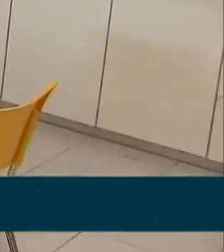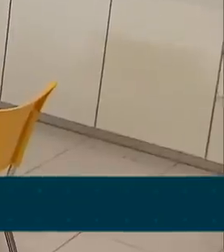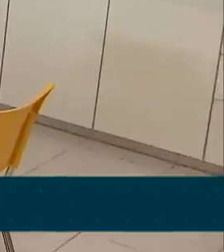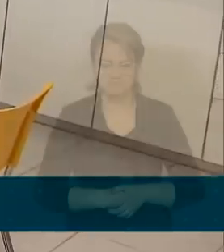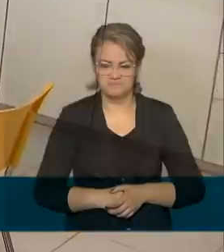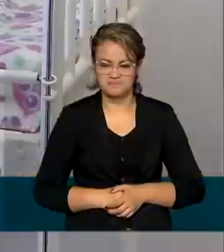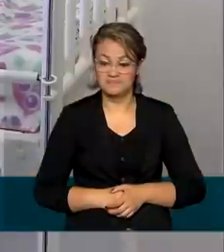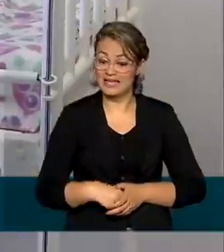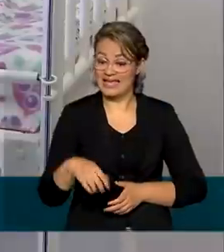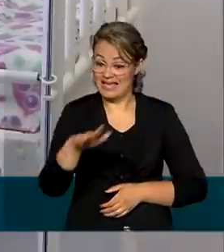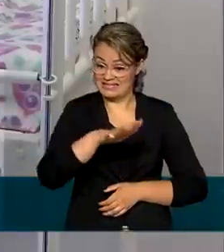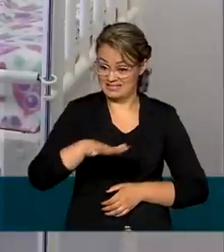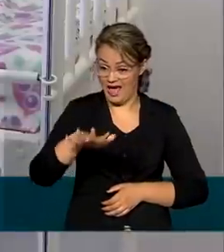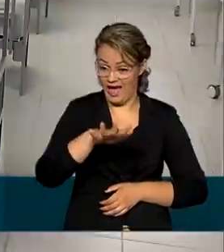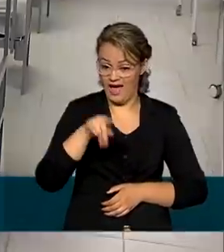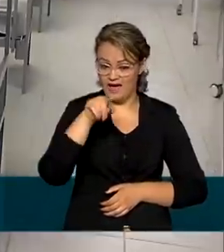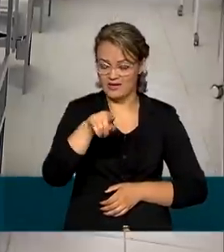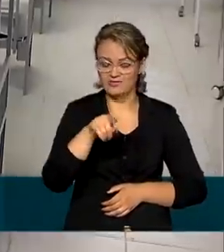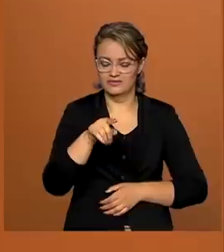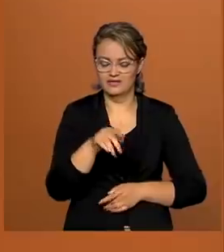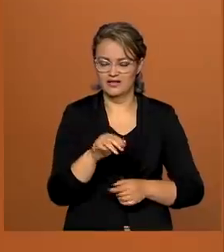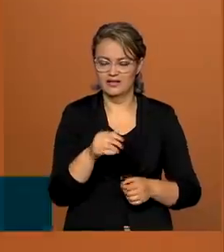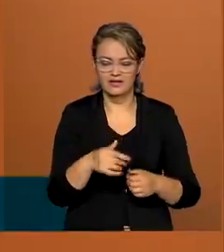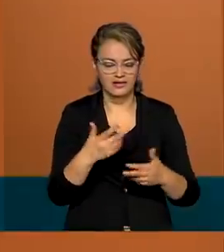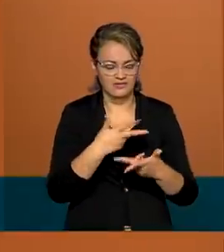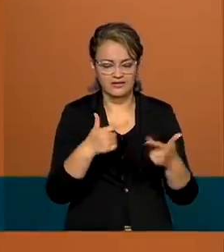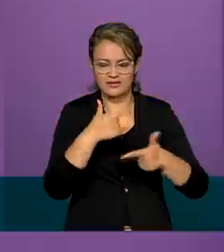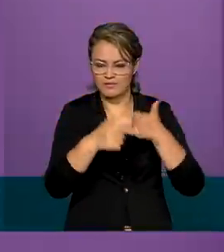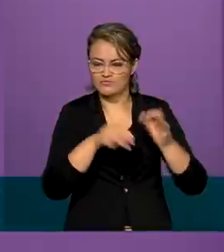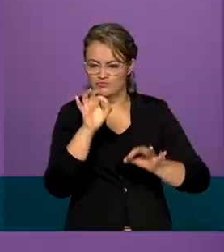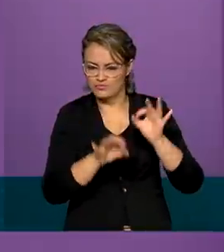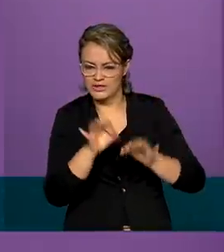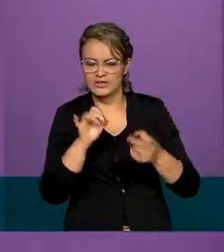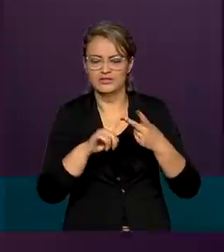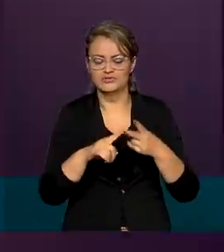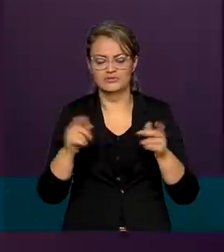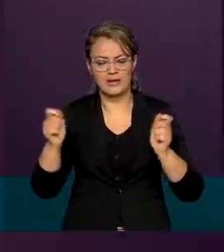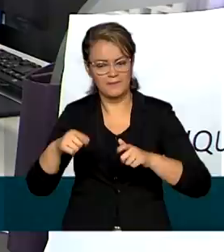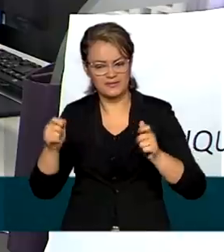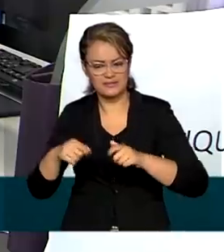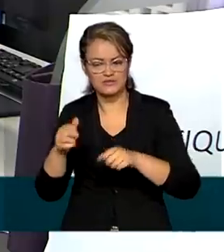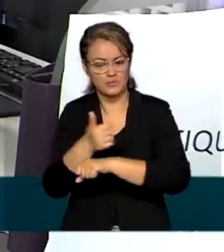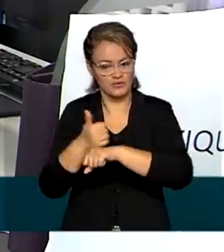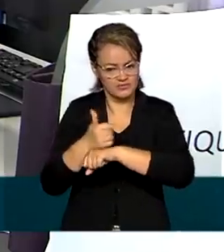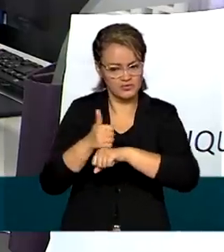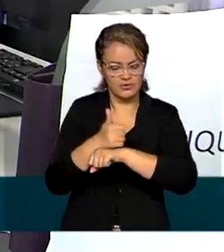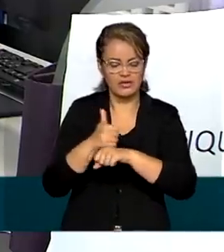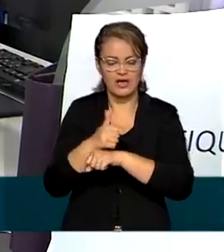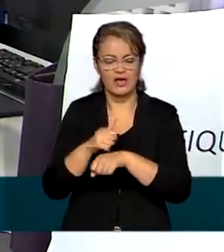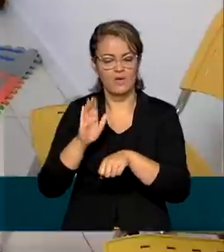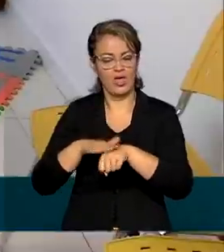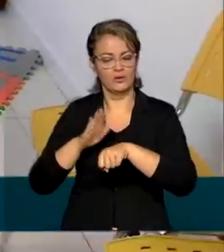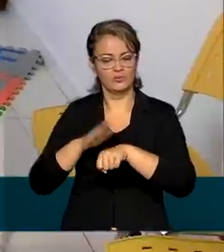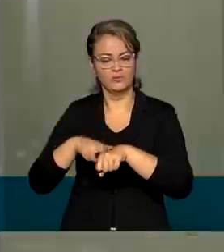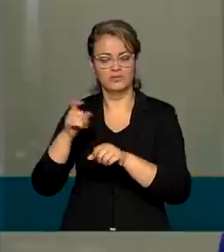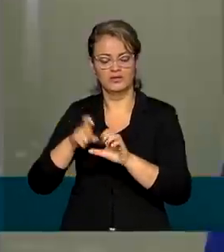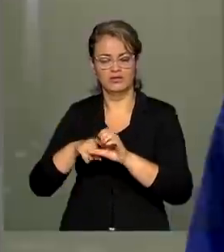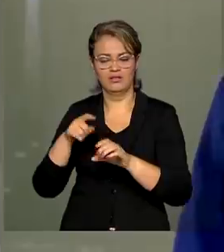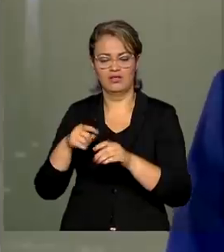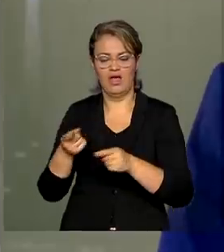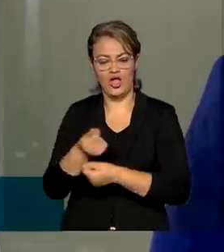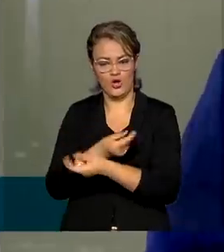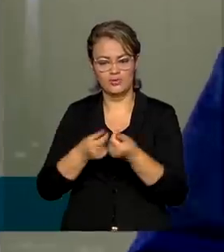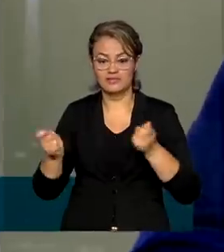O espaço ainda vai oferecer abrigo, serviços jurídicos e de capacitação profissional e autonomia econômica.